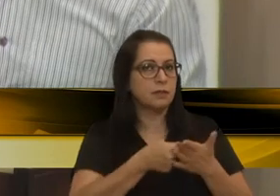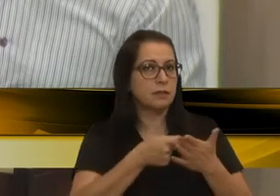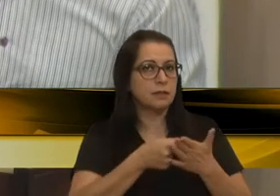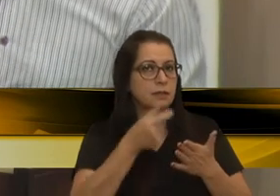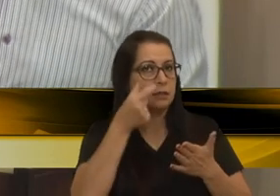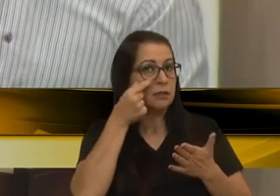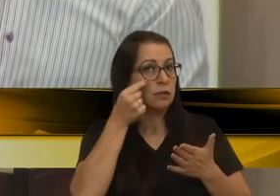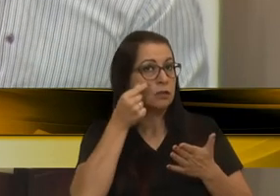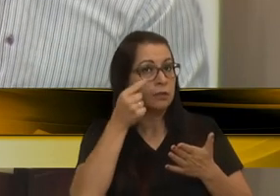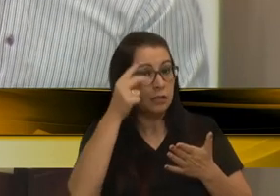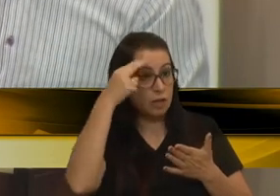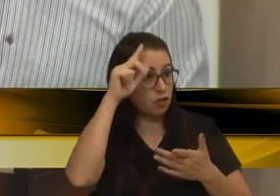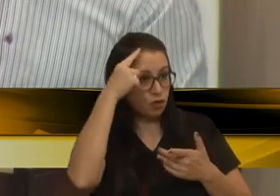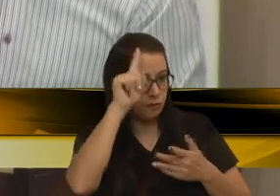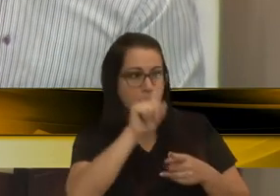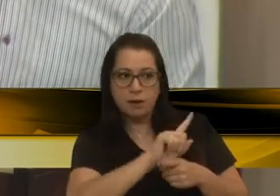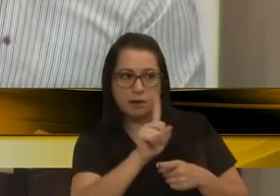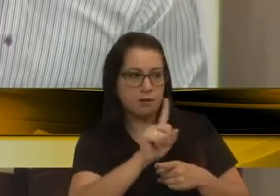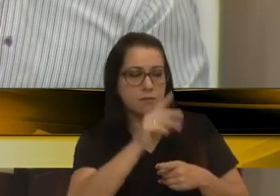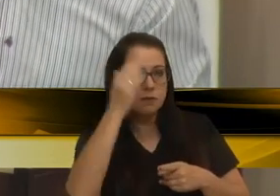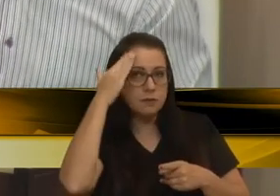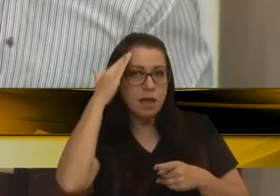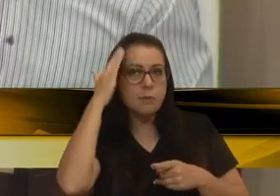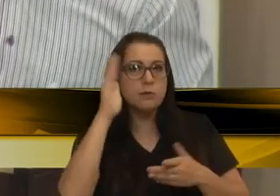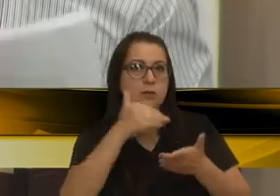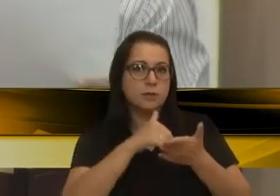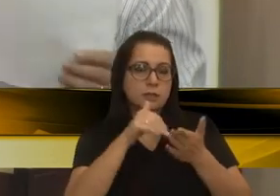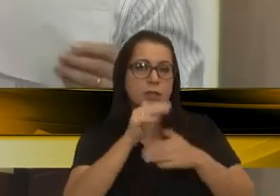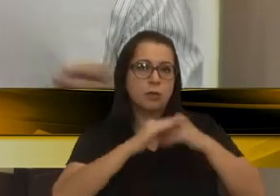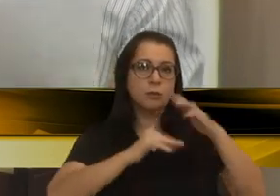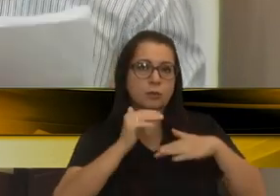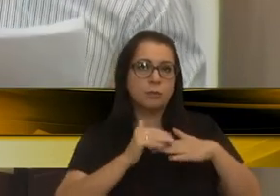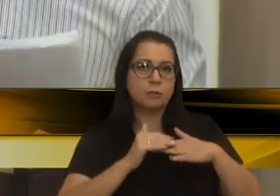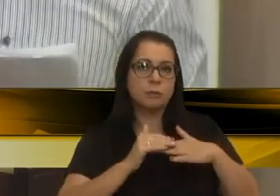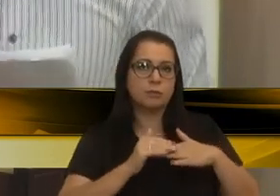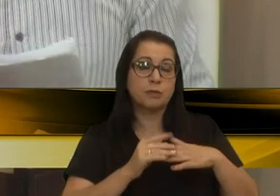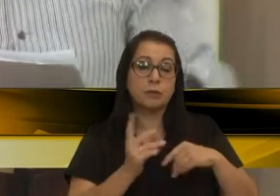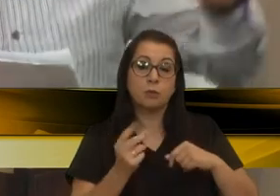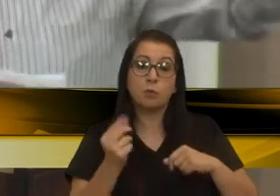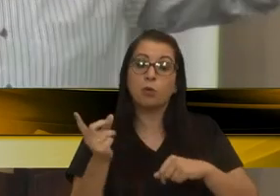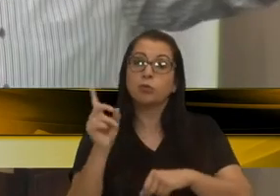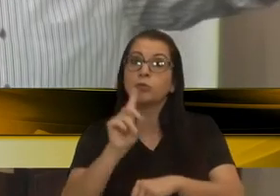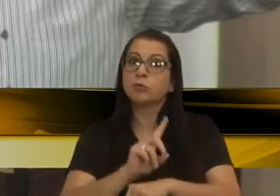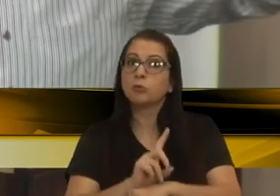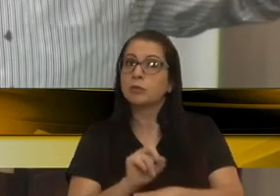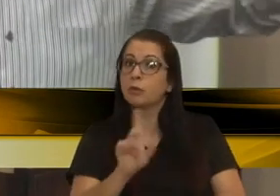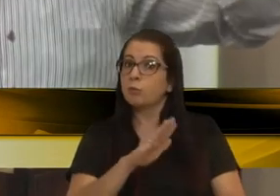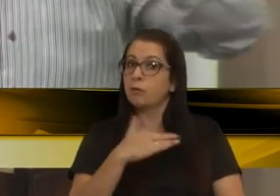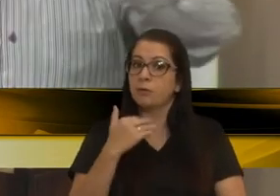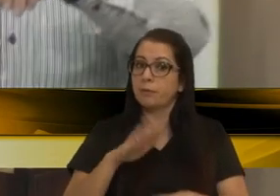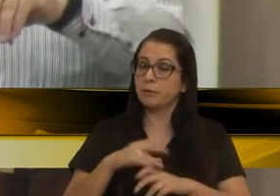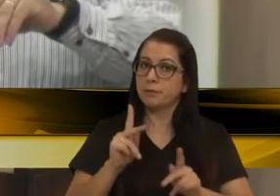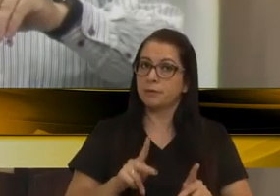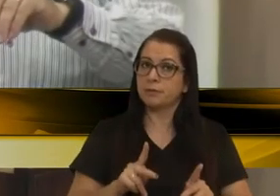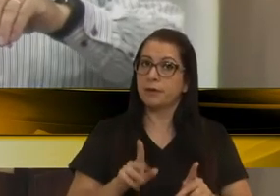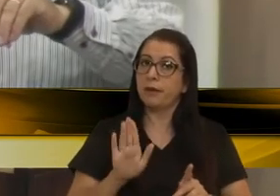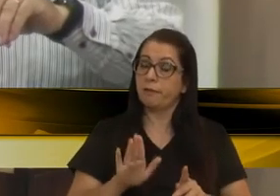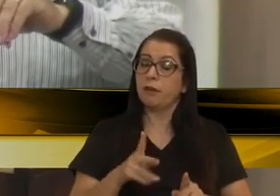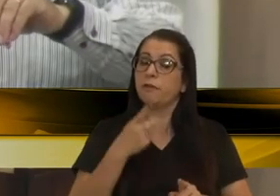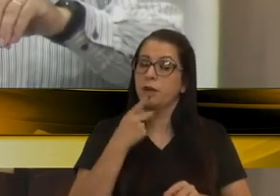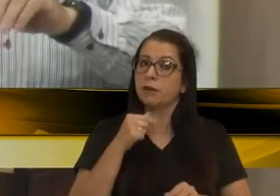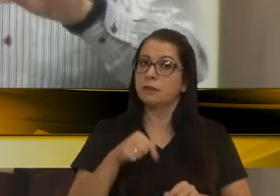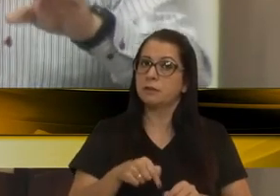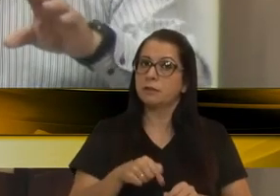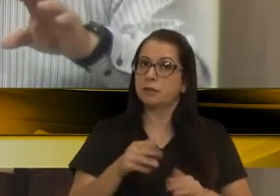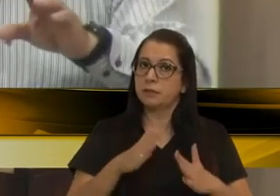adivinhar, mas o senhor sabe muito bem, já foi secretário de obra, é uma questão de dias. Ainda não morreu mais ninguém, mas que fique registrado